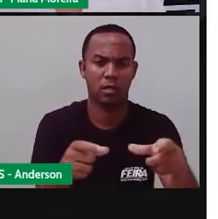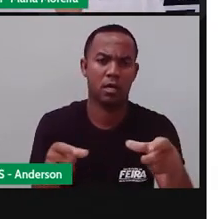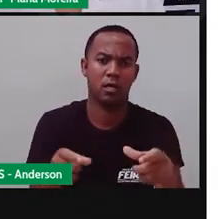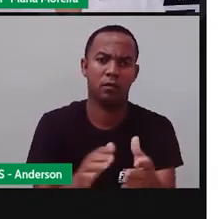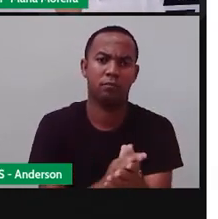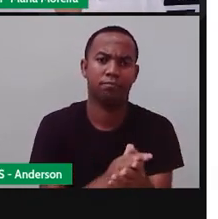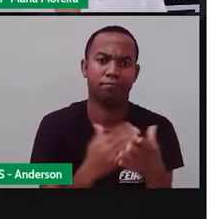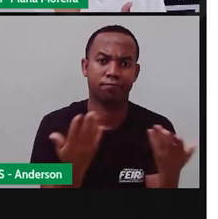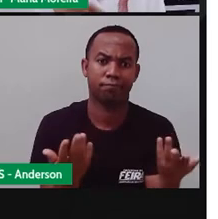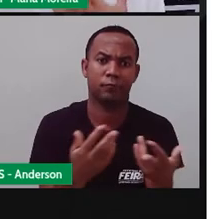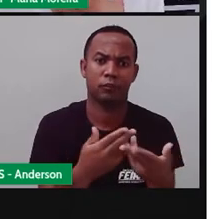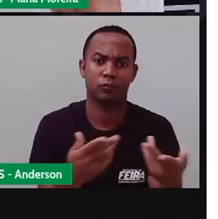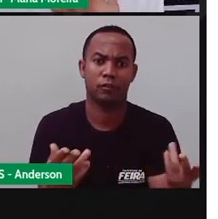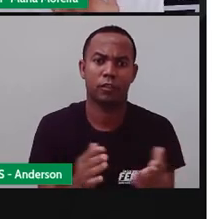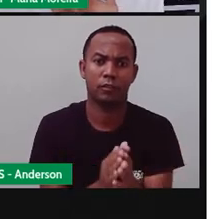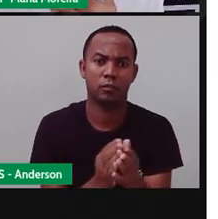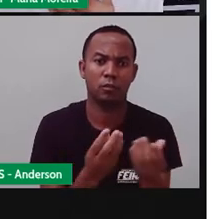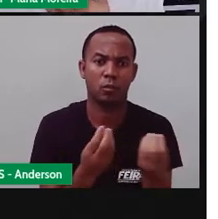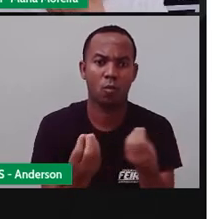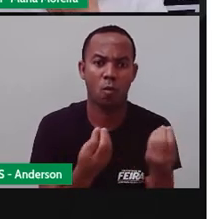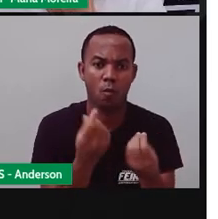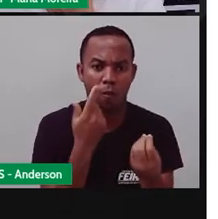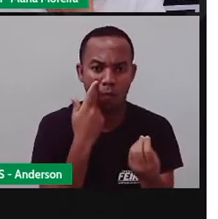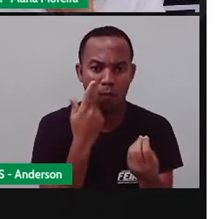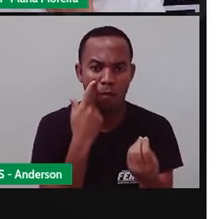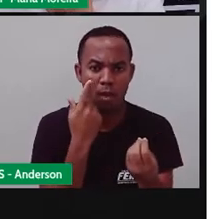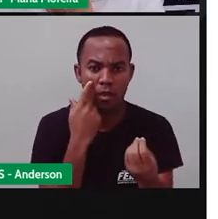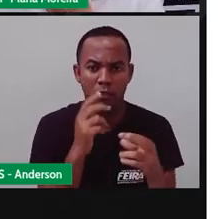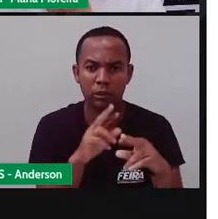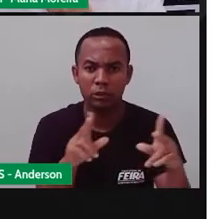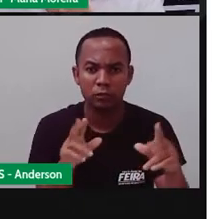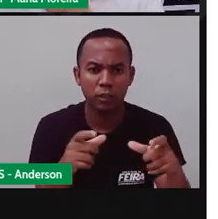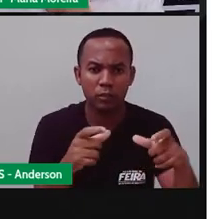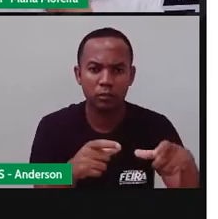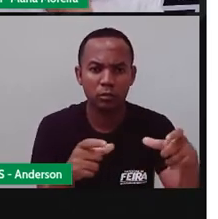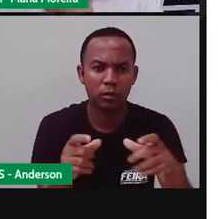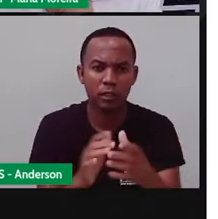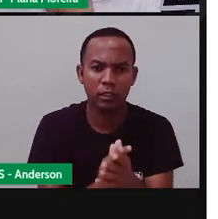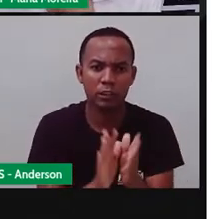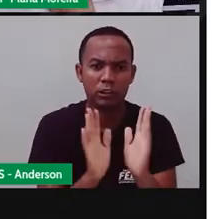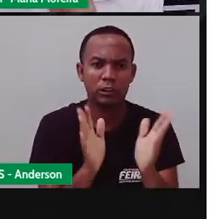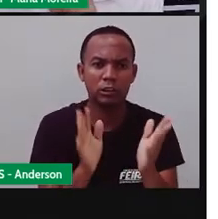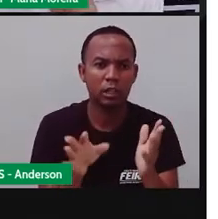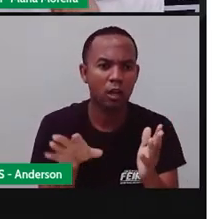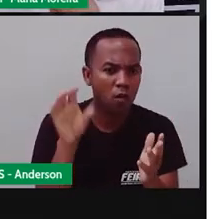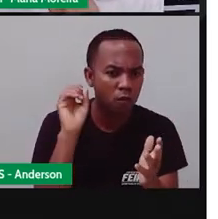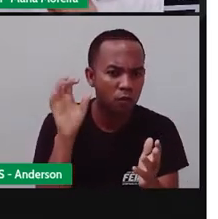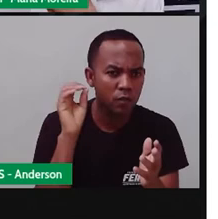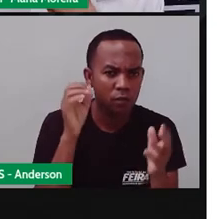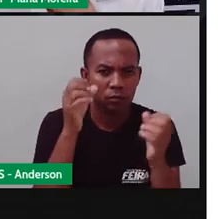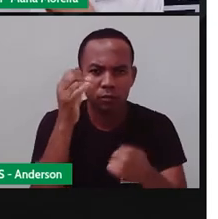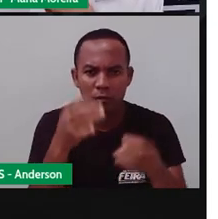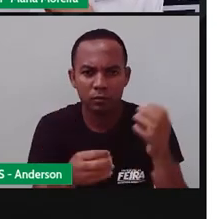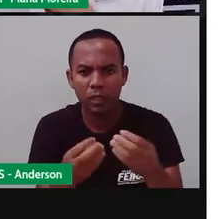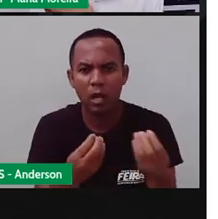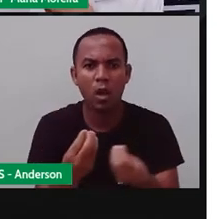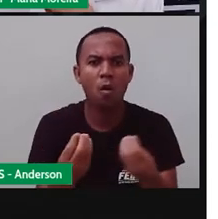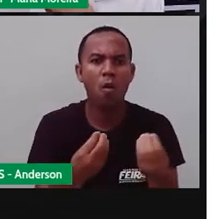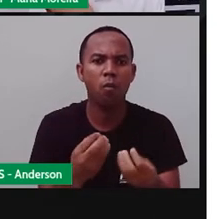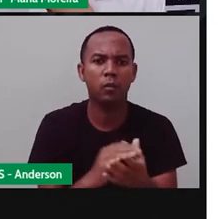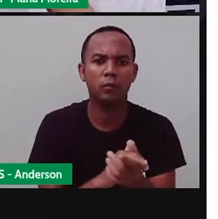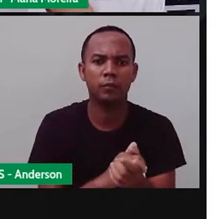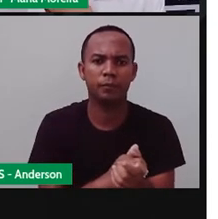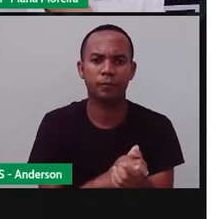Então, vamos ver quais são esses tipos de bairro. Se vocês já ouviram falar, se não...